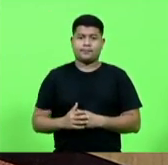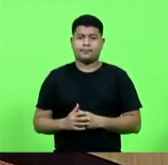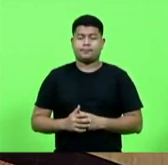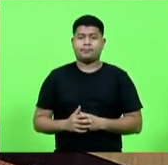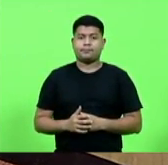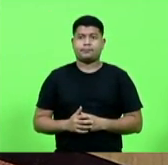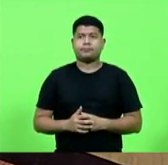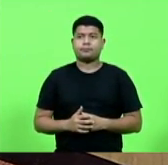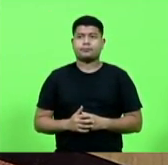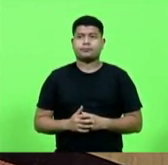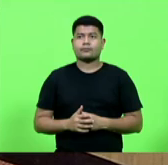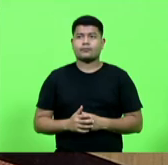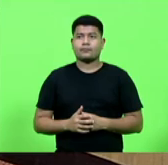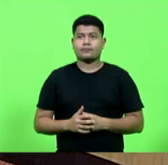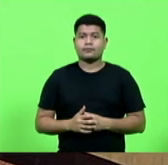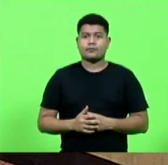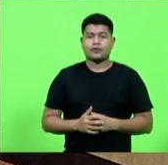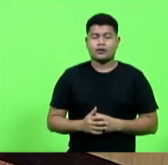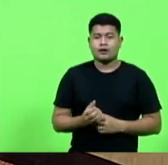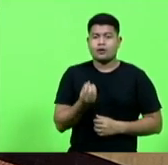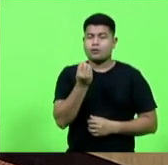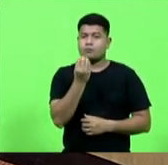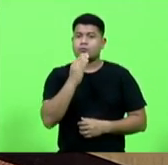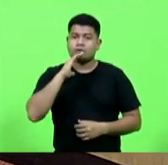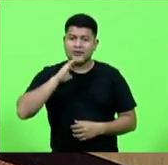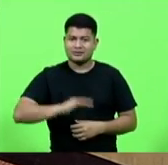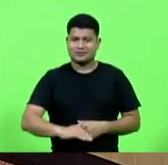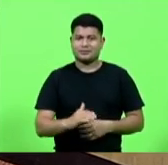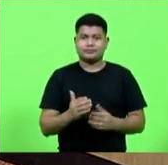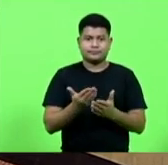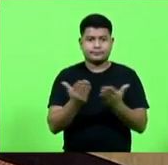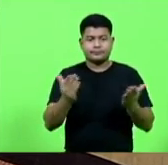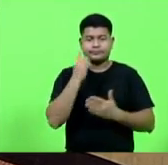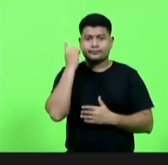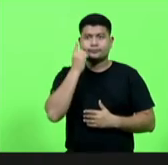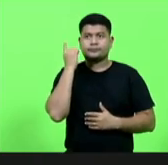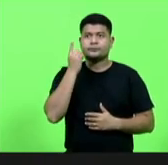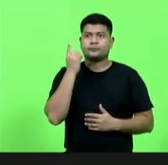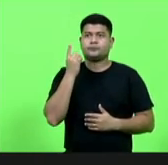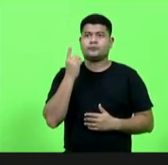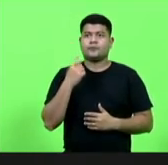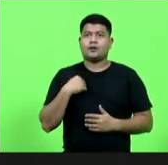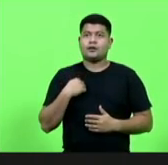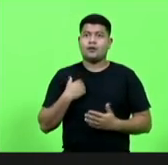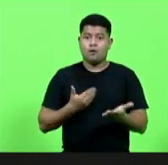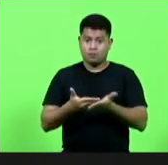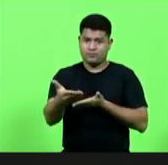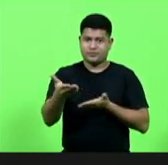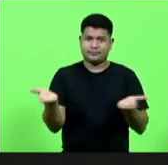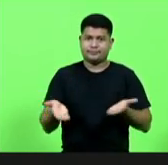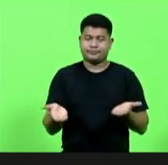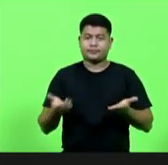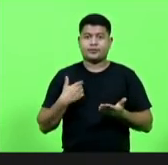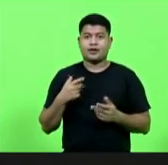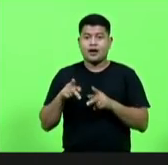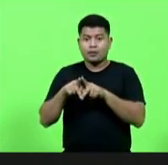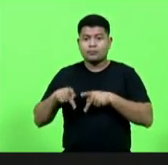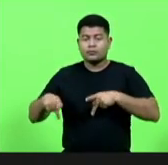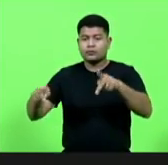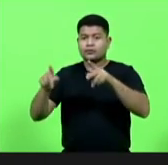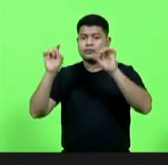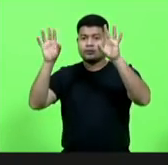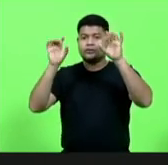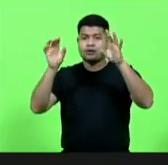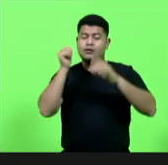Eu vou olhar para a sua tarde. Presidente, boa tarde, senhores deputados. Vamos lá. A Procuradoria Especial da